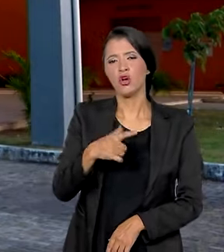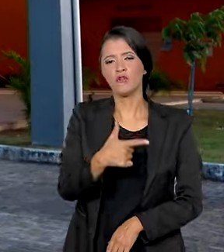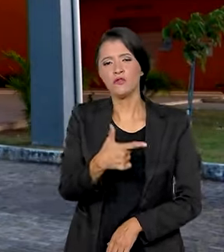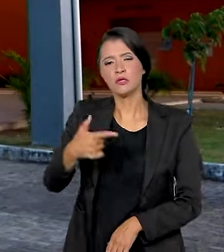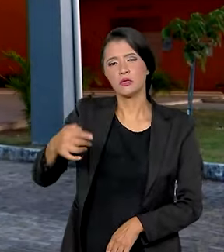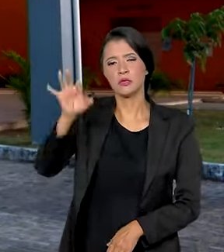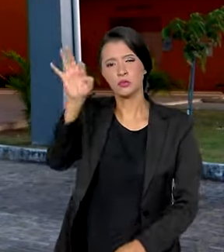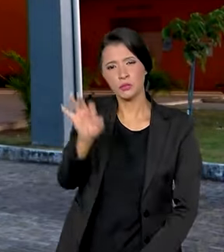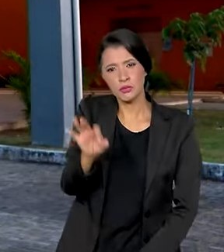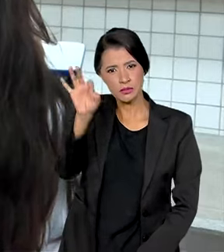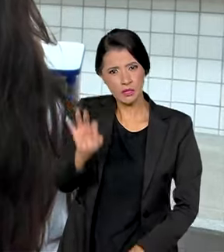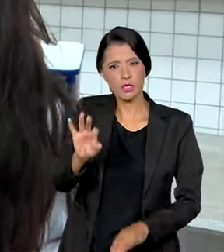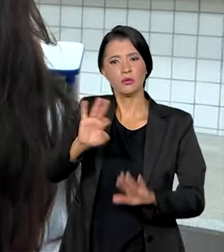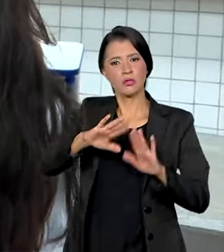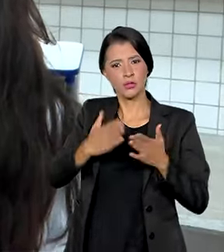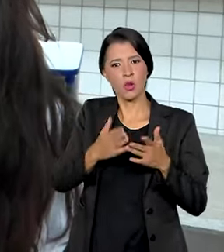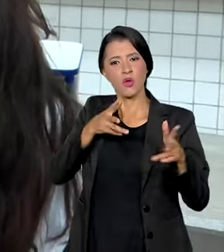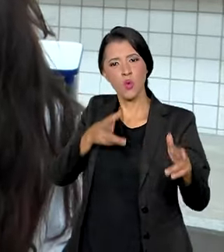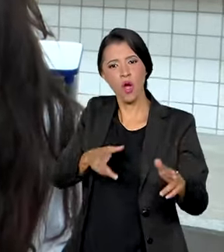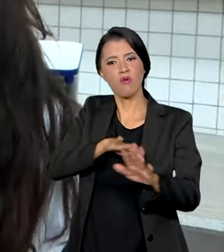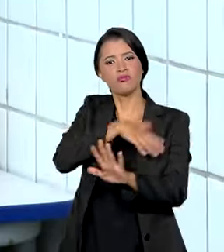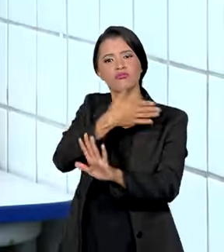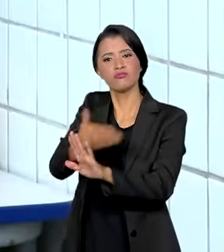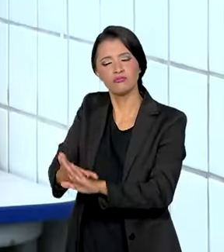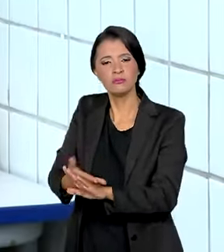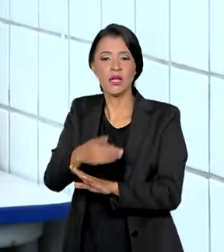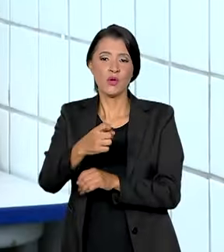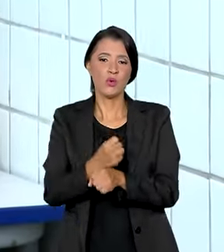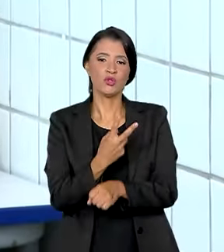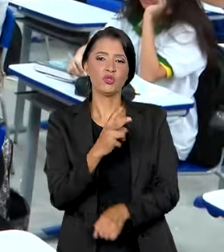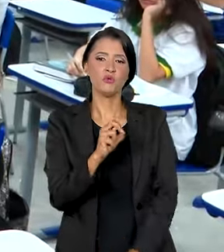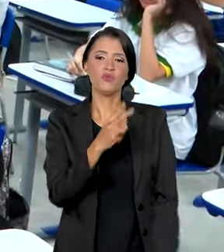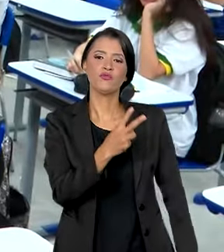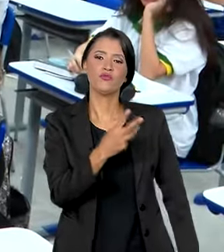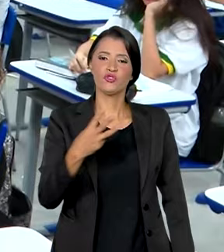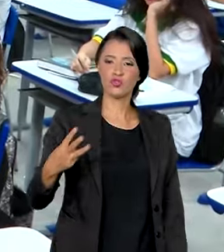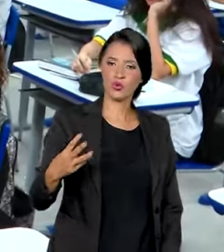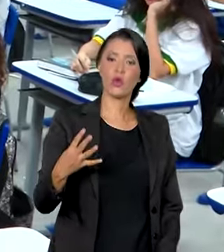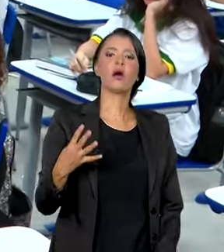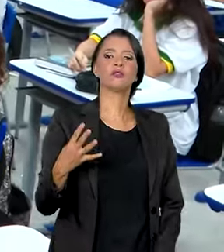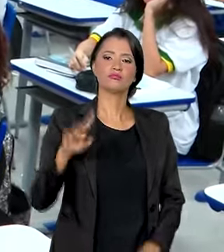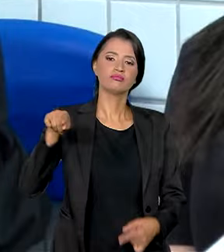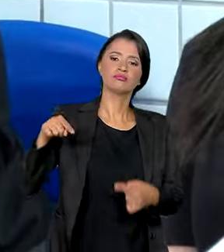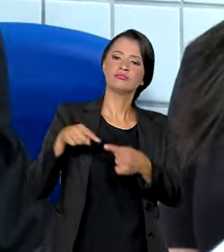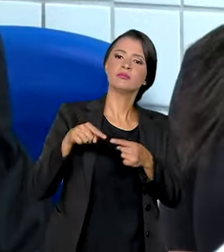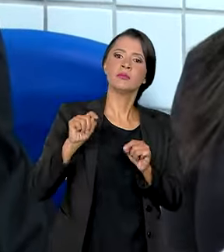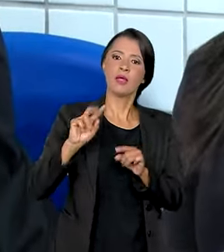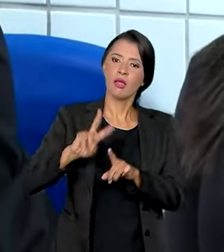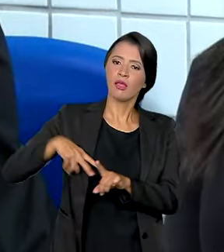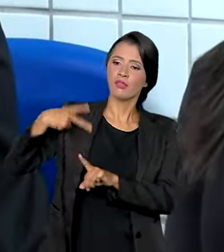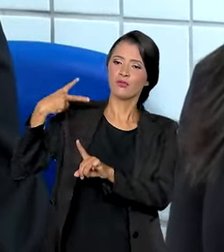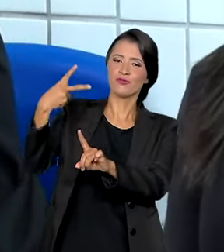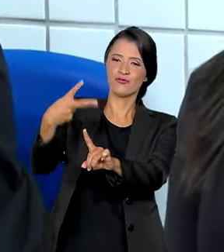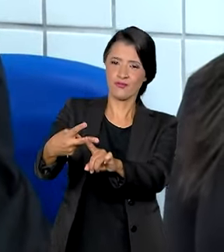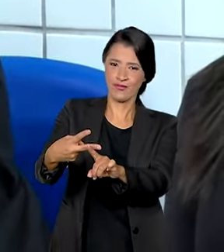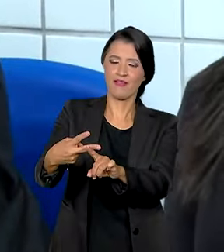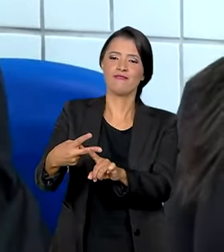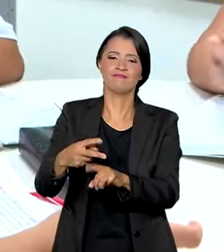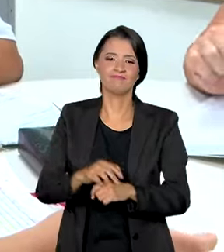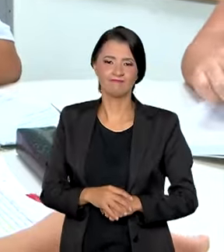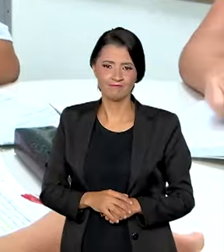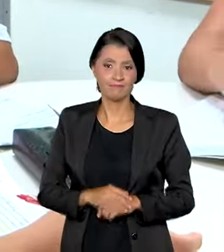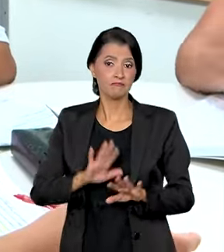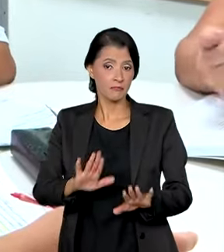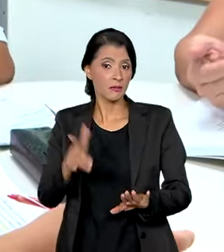apenas 27% das escolas nesse modelo. Em 2024, a meta é quase dobrar